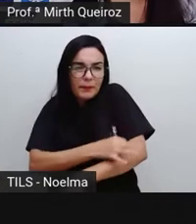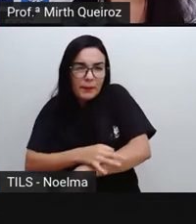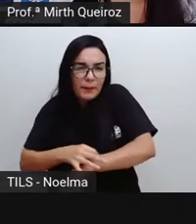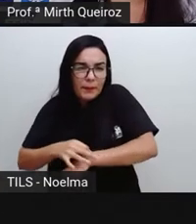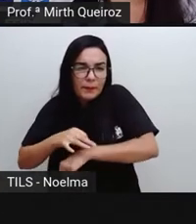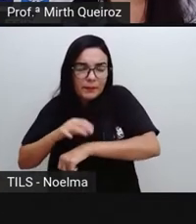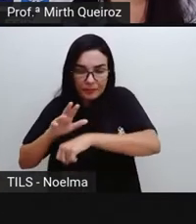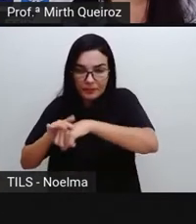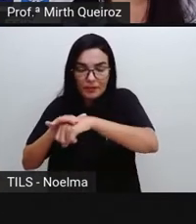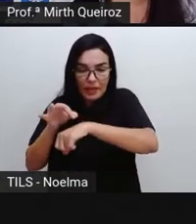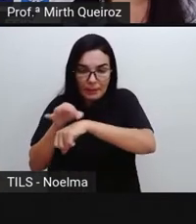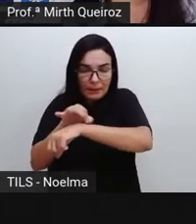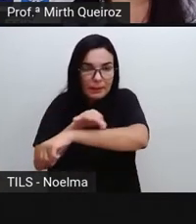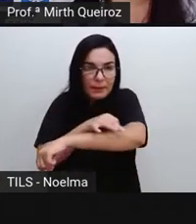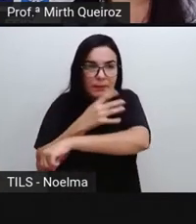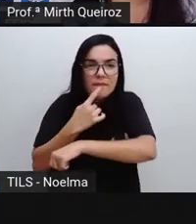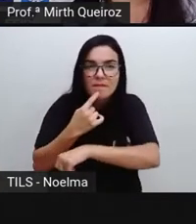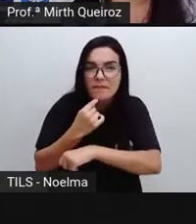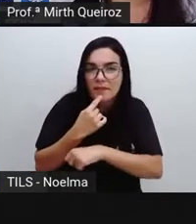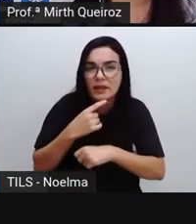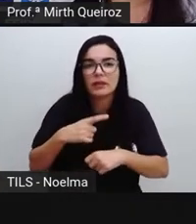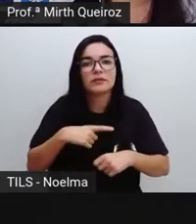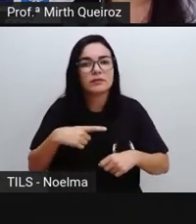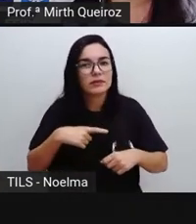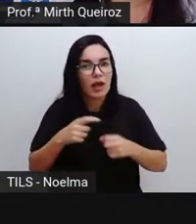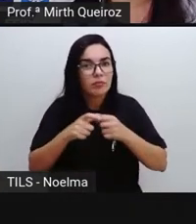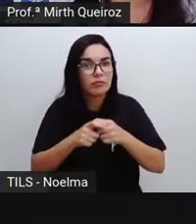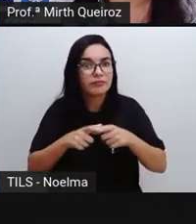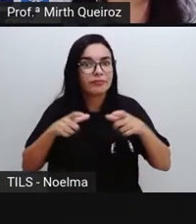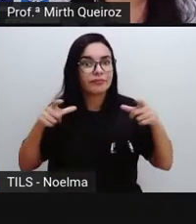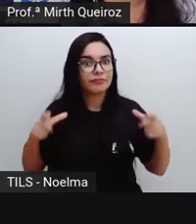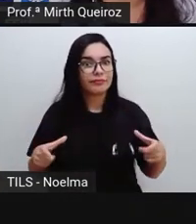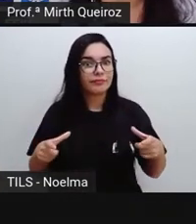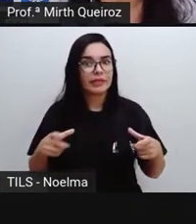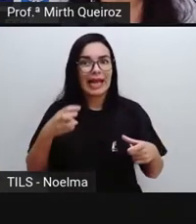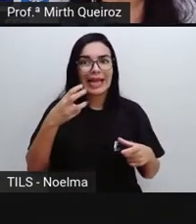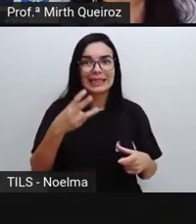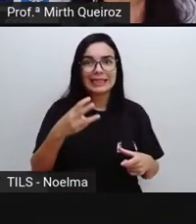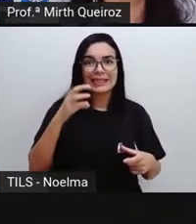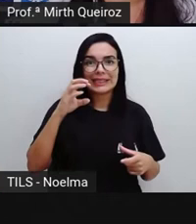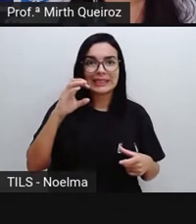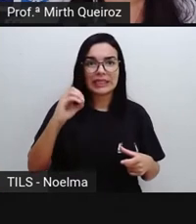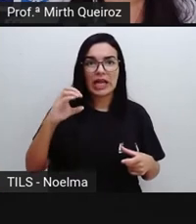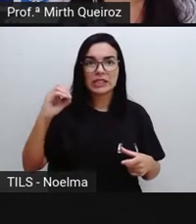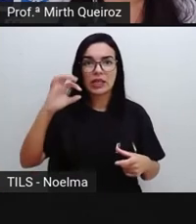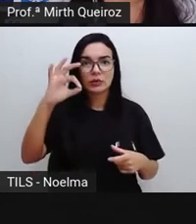No Brasil, o número de casos também tem aumentado. E aí a gente tem aqui, ó,